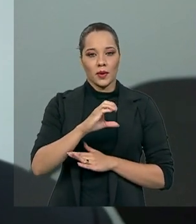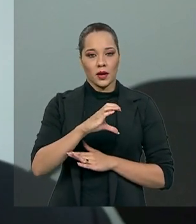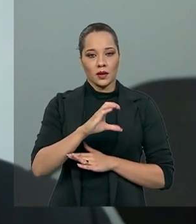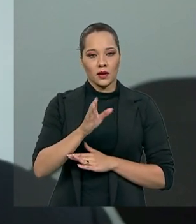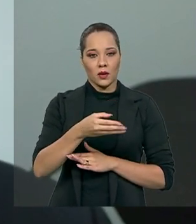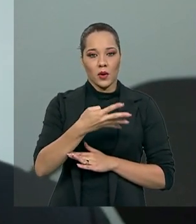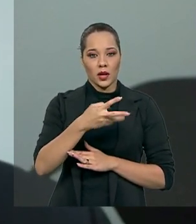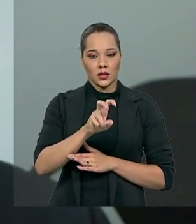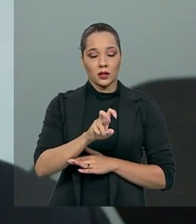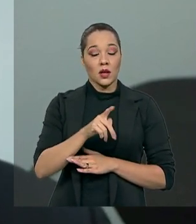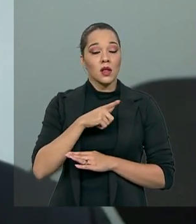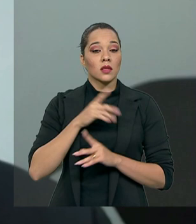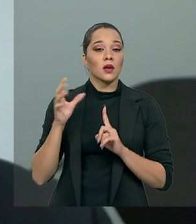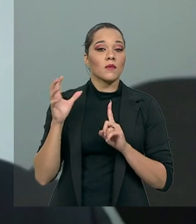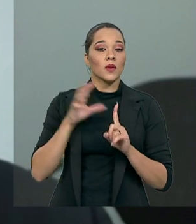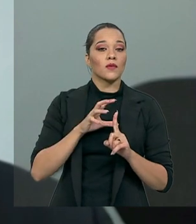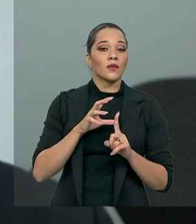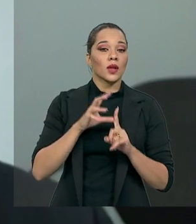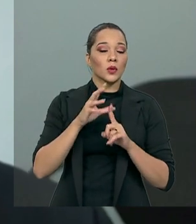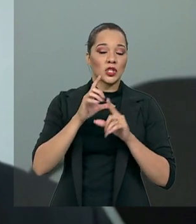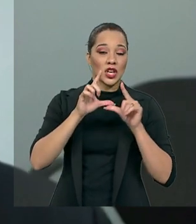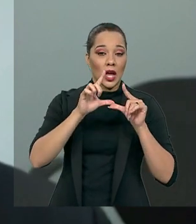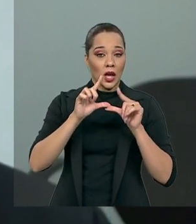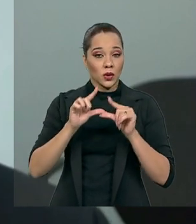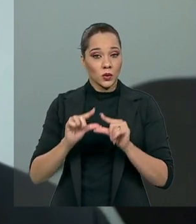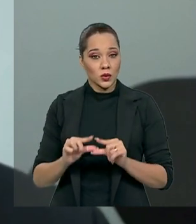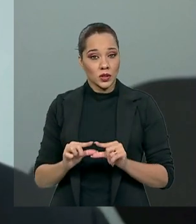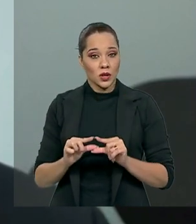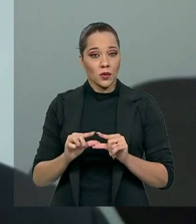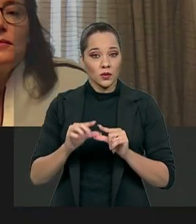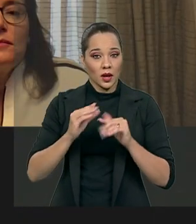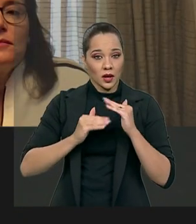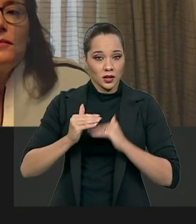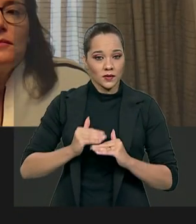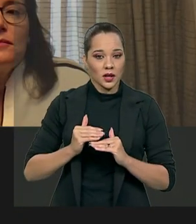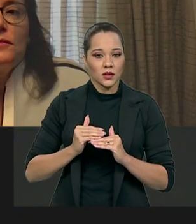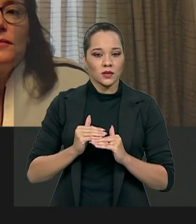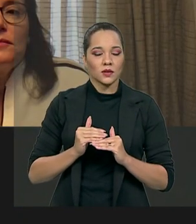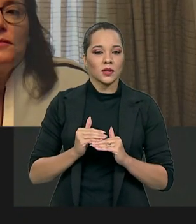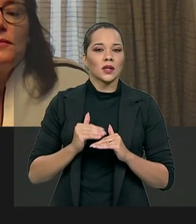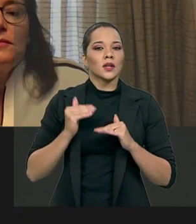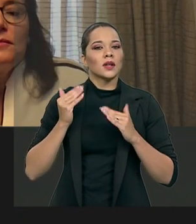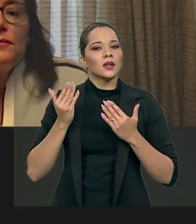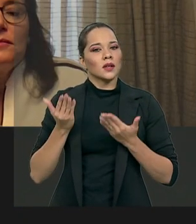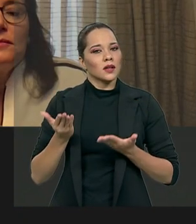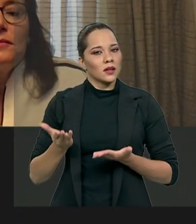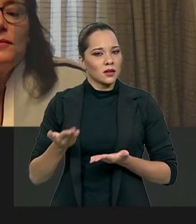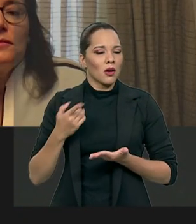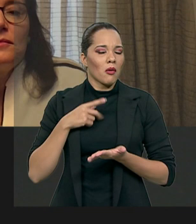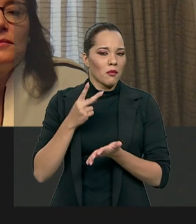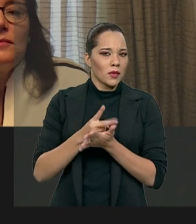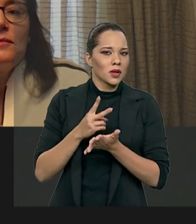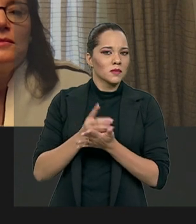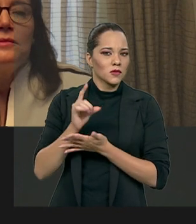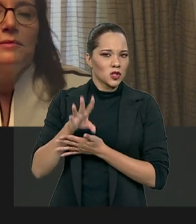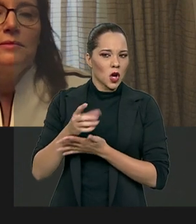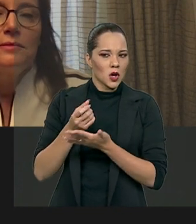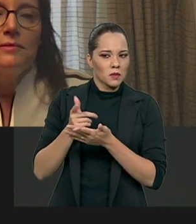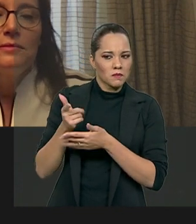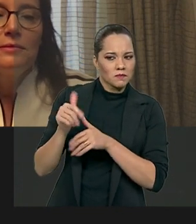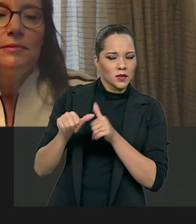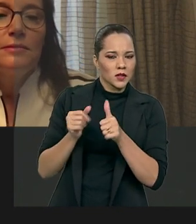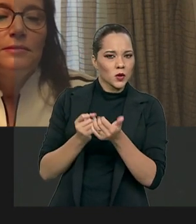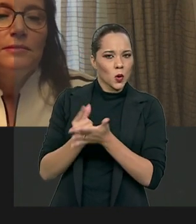ela tem um efeito de redução da regressividade. Portanto, embora mexendo apenas no consumo,